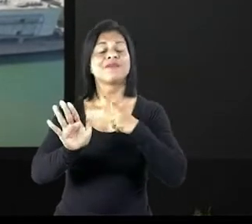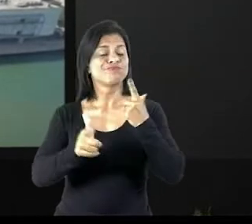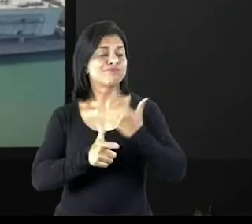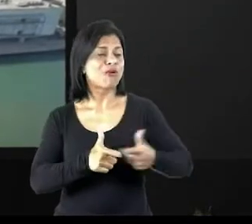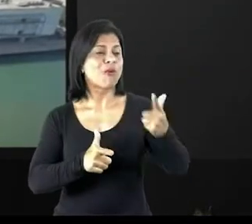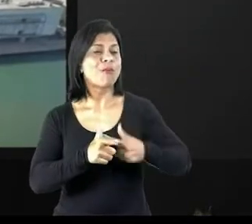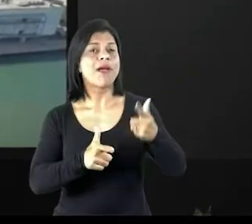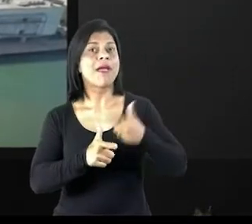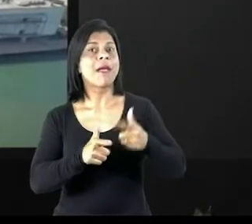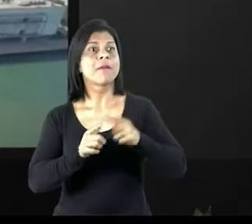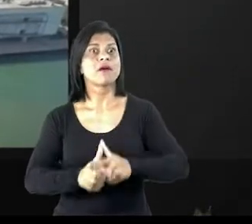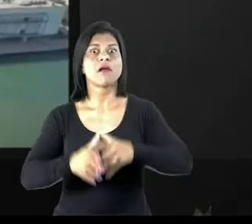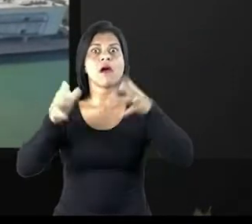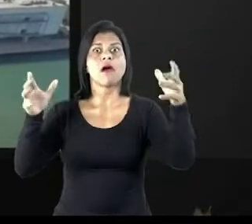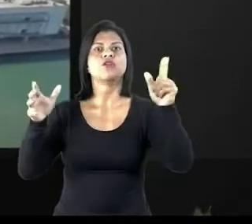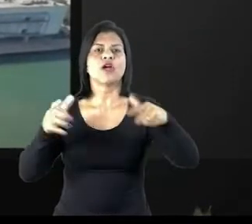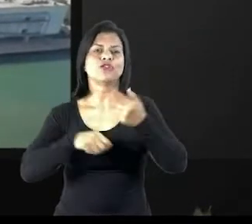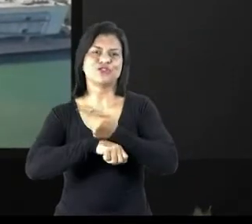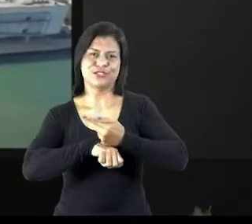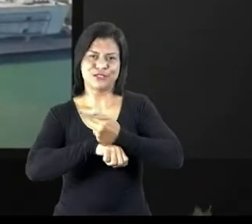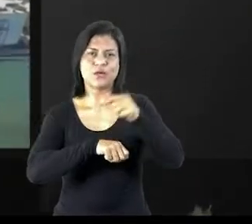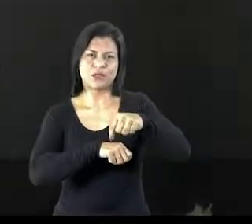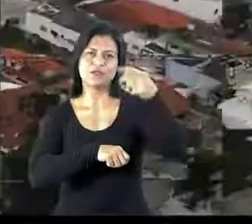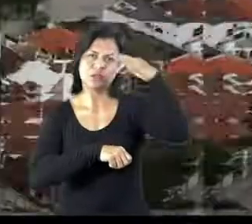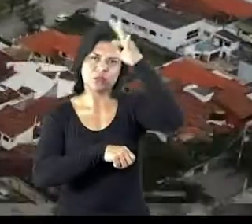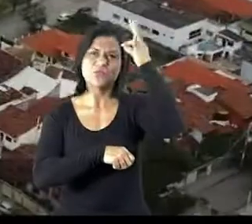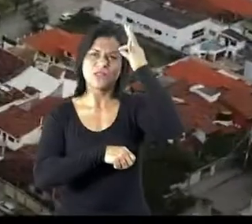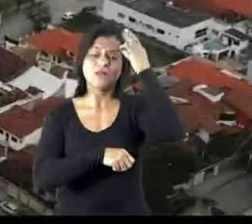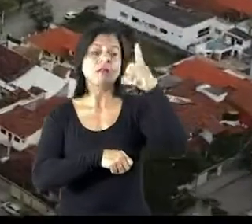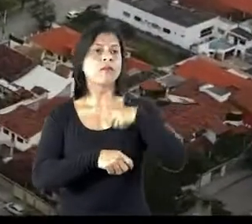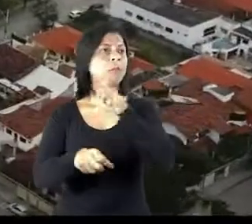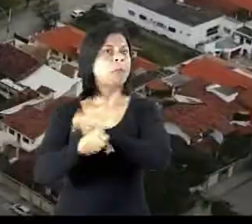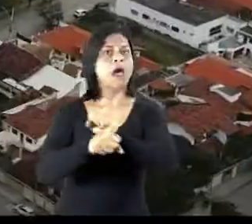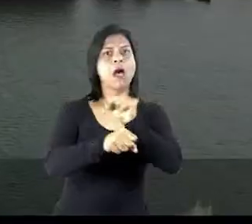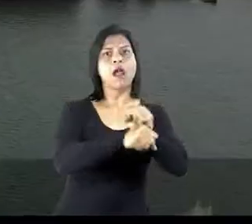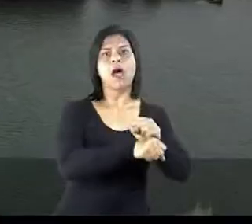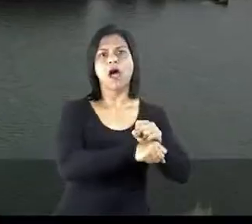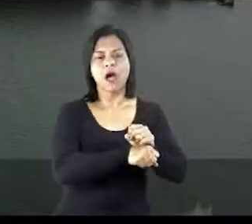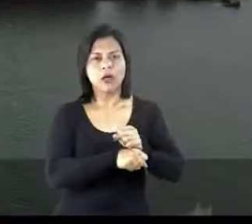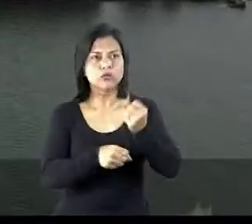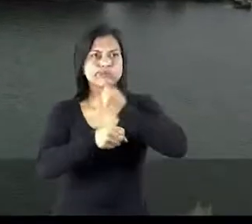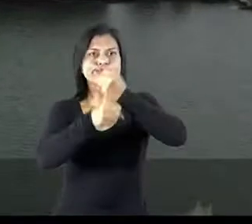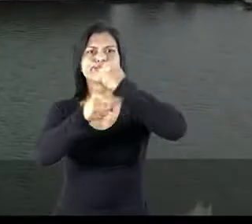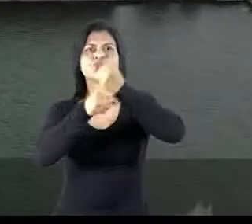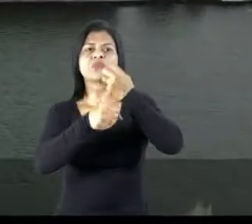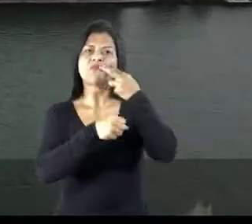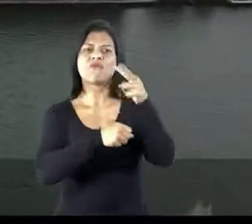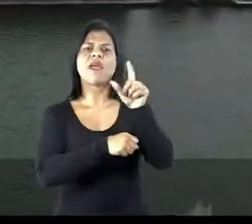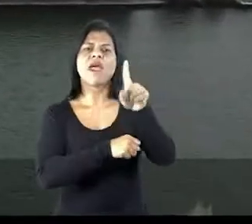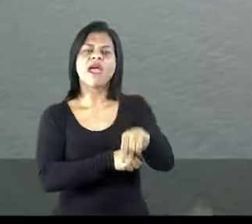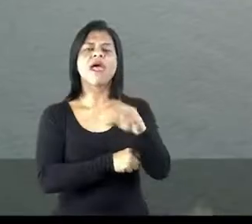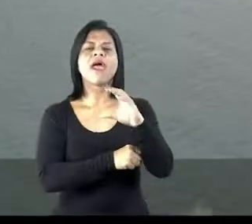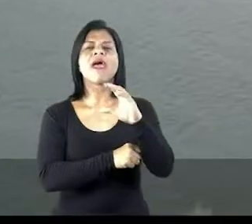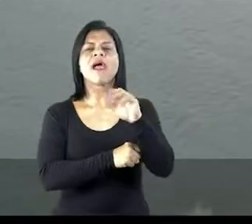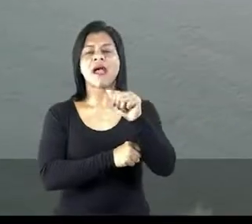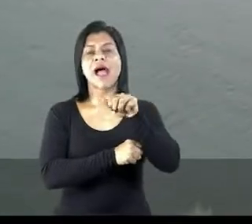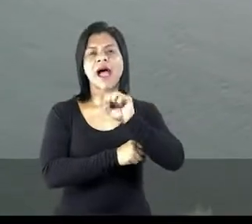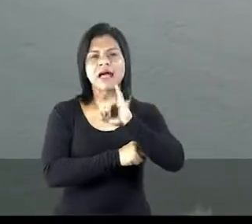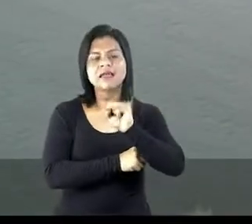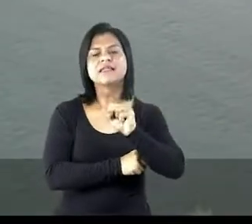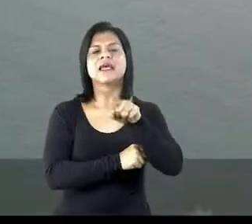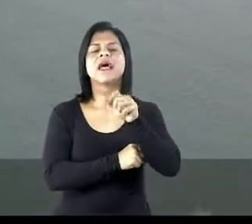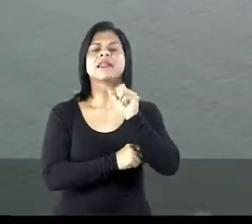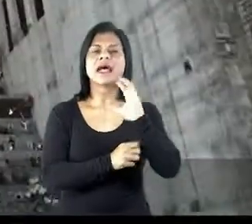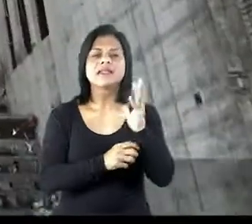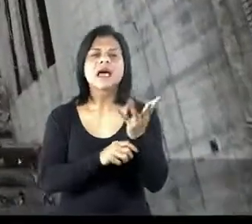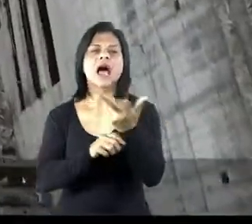Ela mostra que tem um problema muito grande na gestão. Ao falar de obras paradas, não tem como não lembrar do Cais das Artes na Enseada